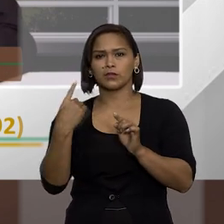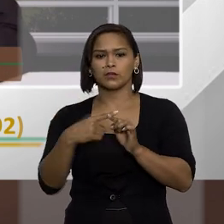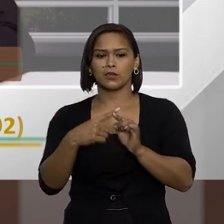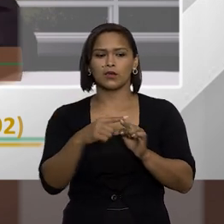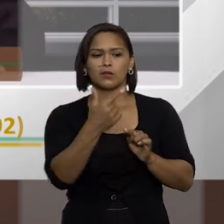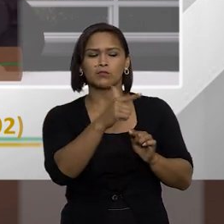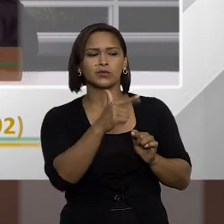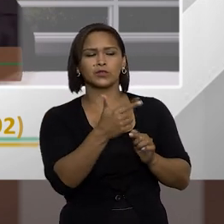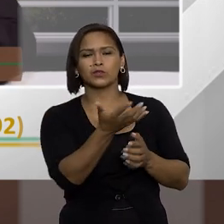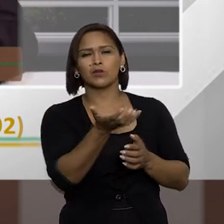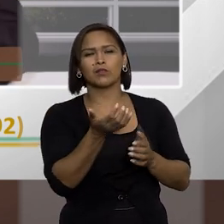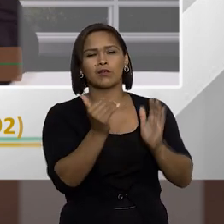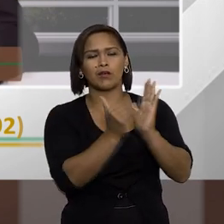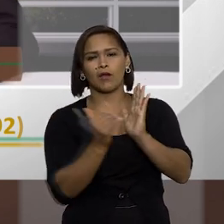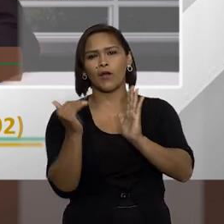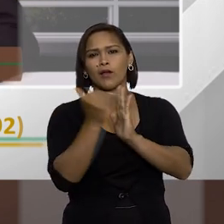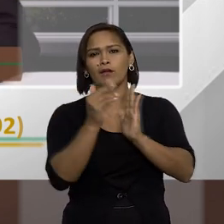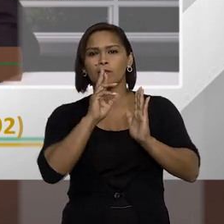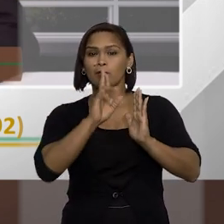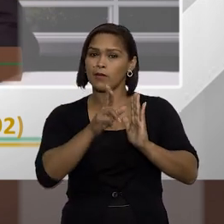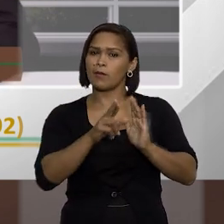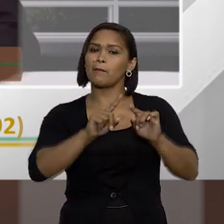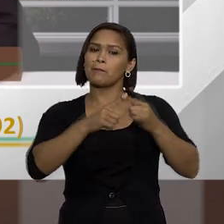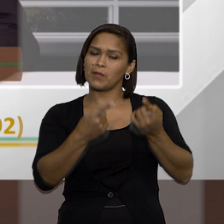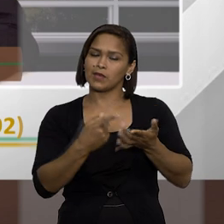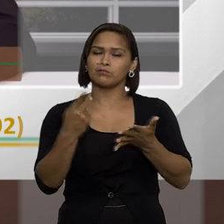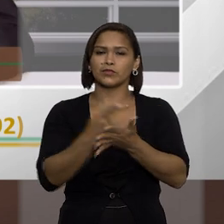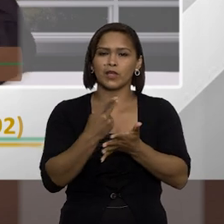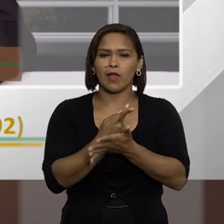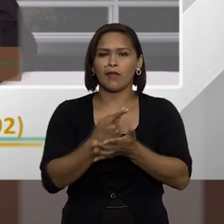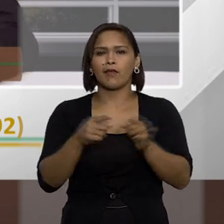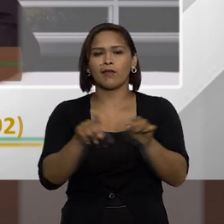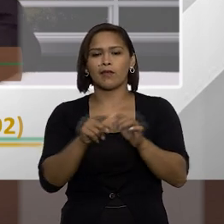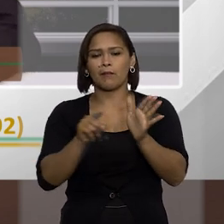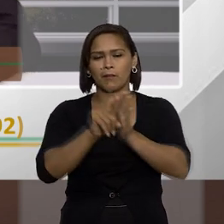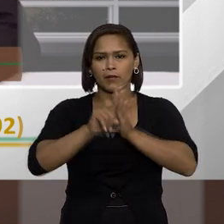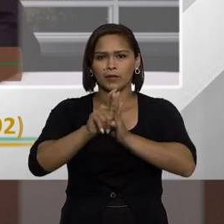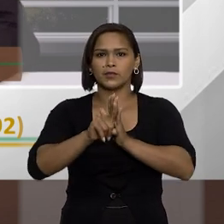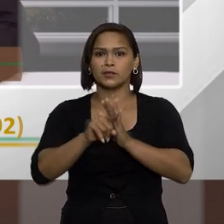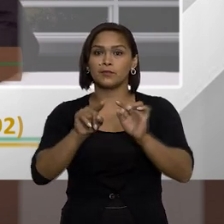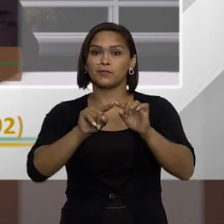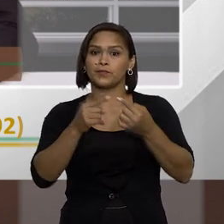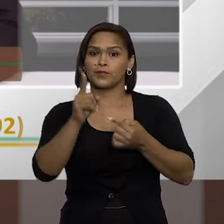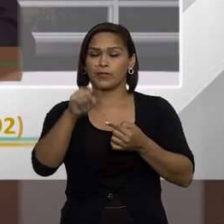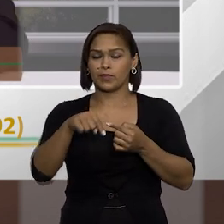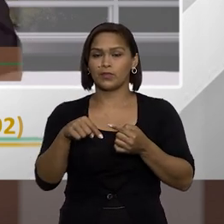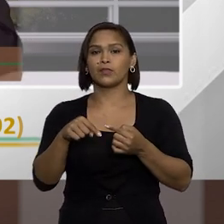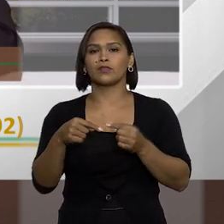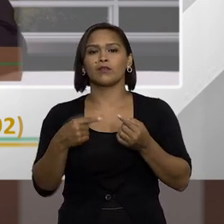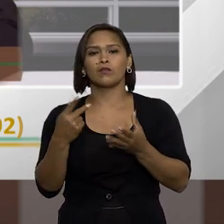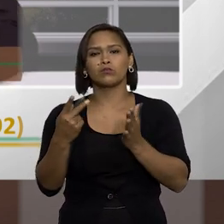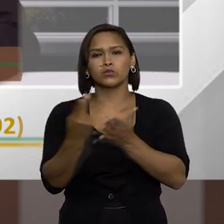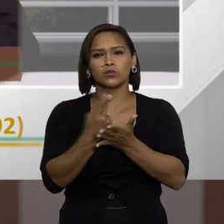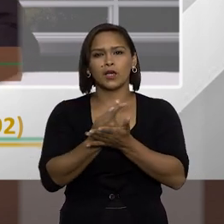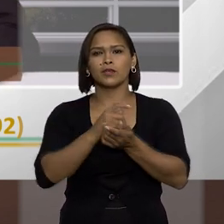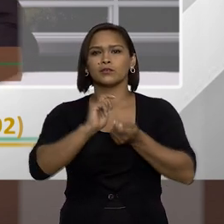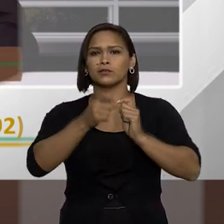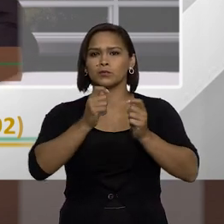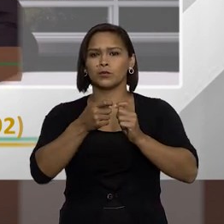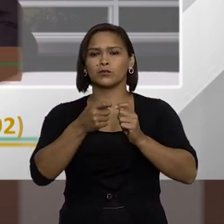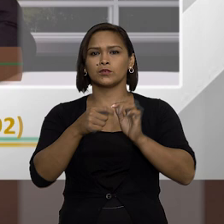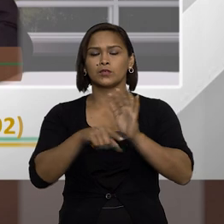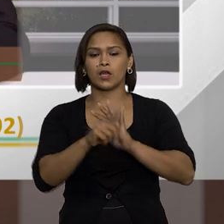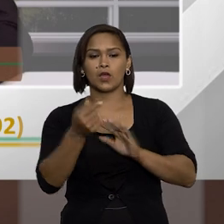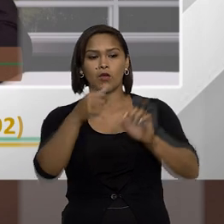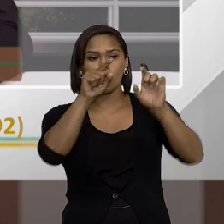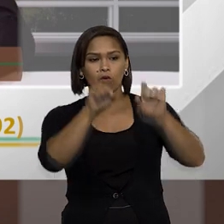a pessoa não tem a intenção de alcançar aquele resultado, é mais ádico, negligência, imprudência, imperícia. Então, no caso dos atos de improbidade,